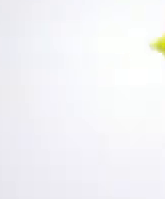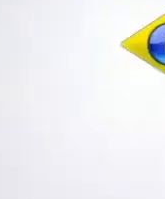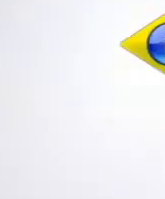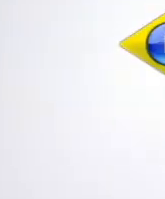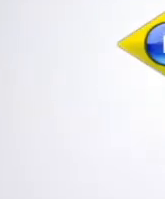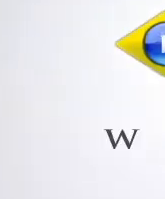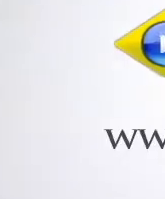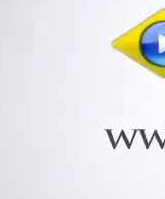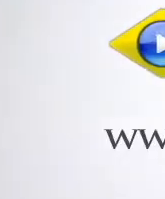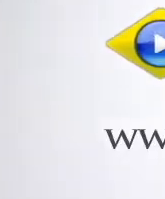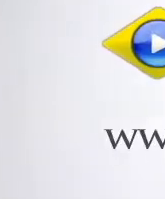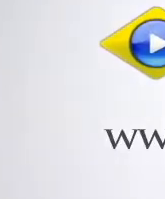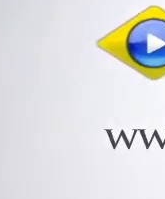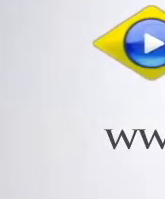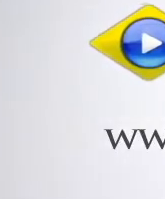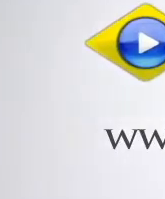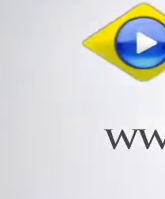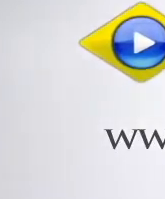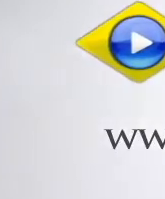estuda...